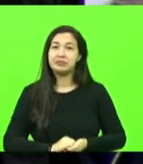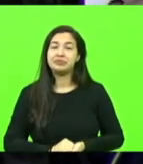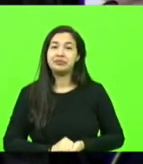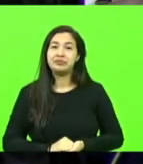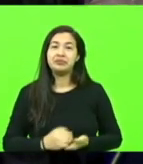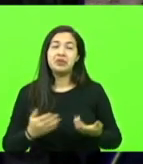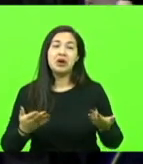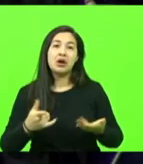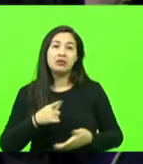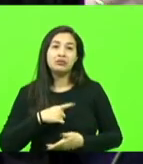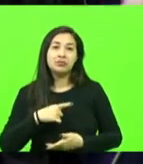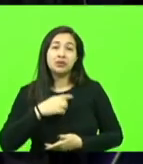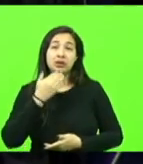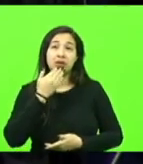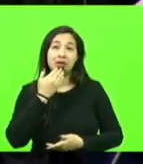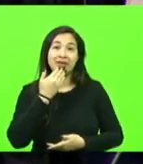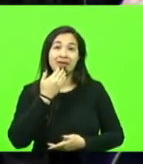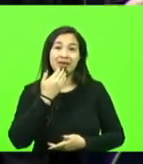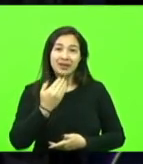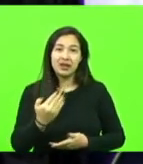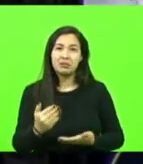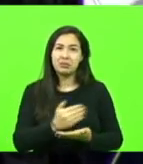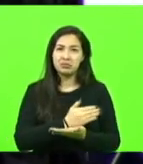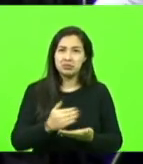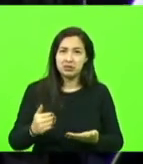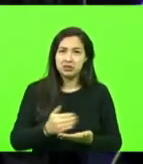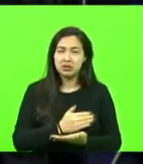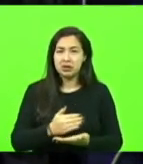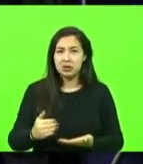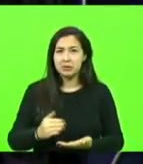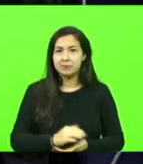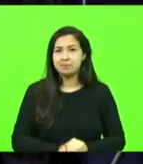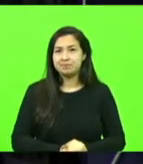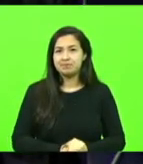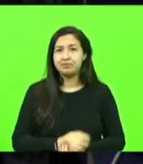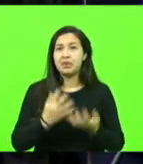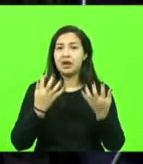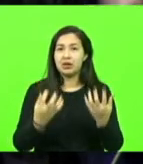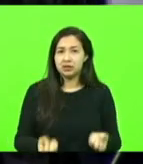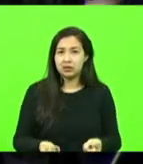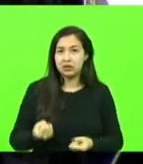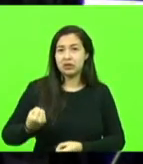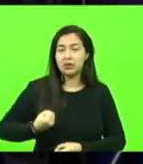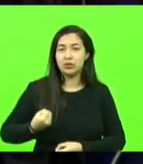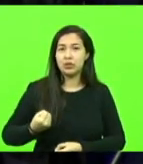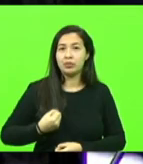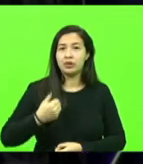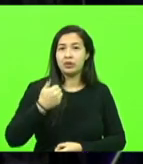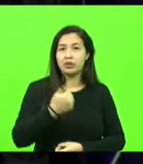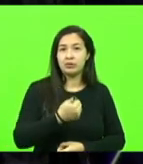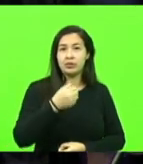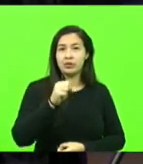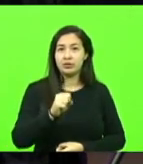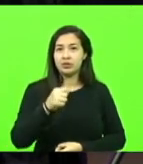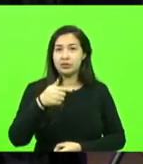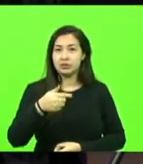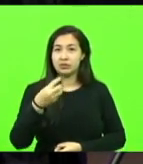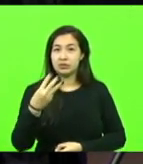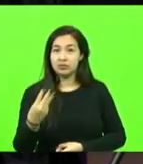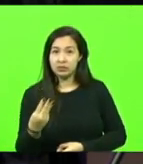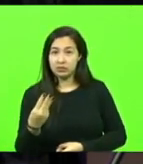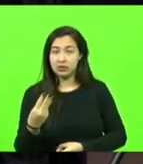Nós temos aqui os requerimentos, se a presidência defere os requerimentos números 1.873